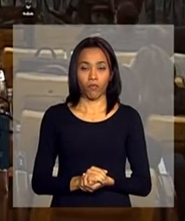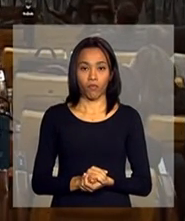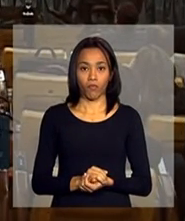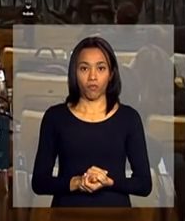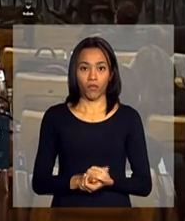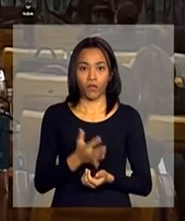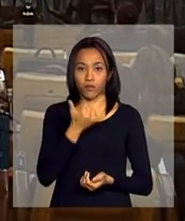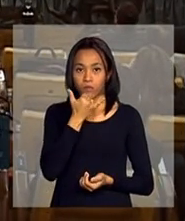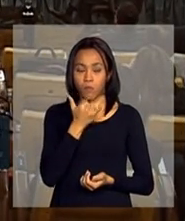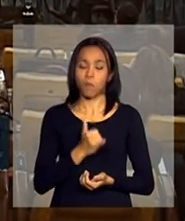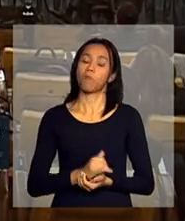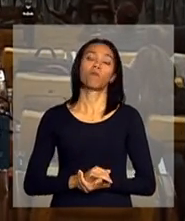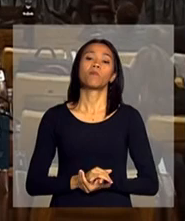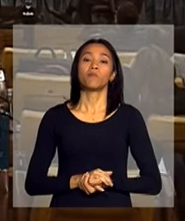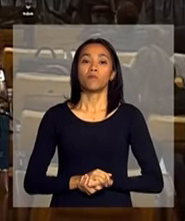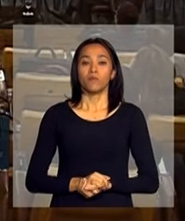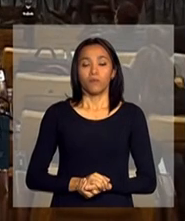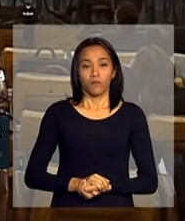Desculpa.